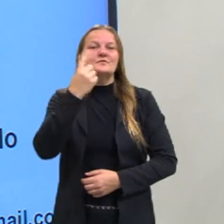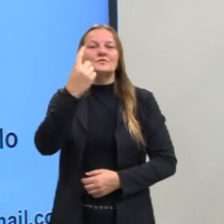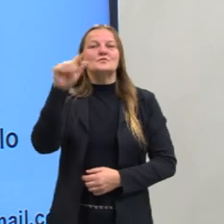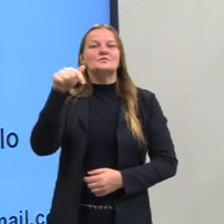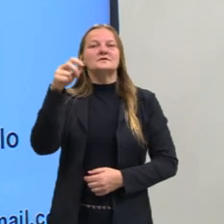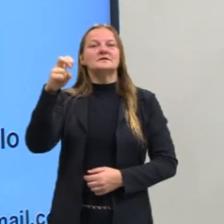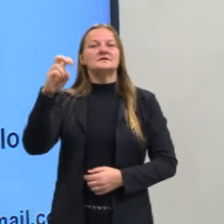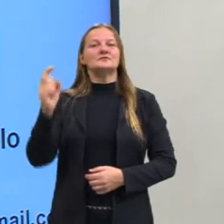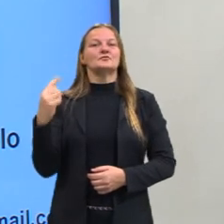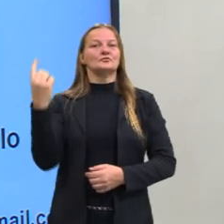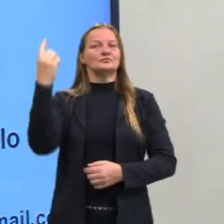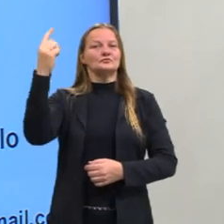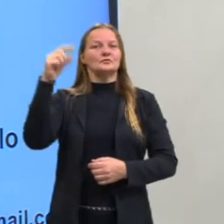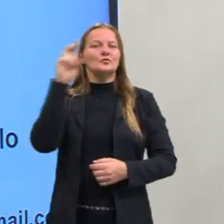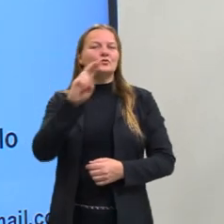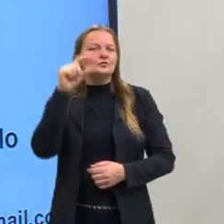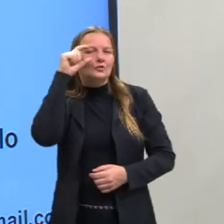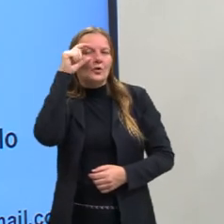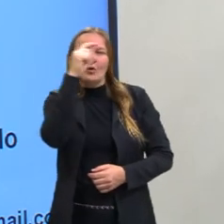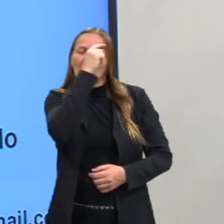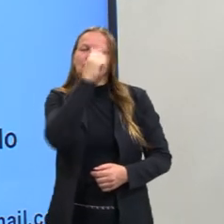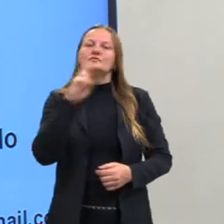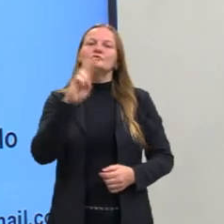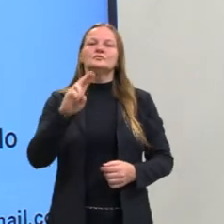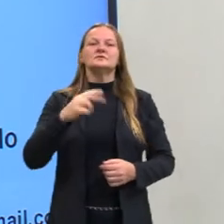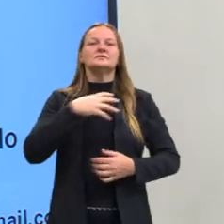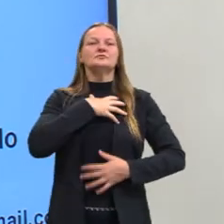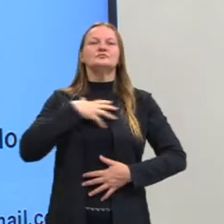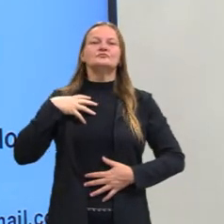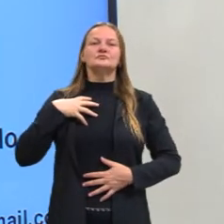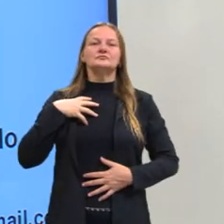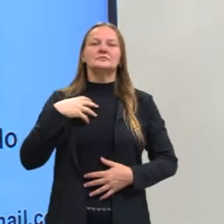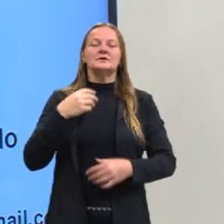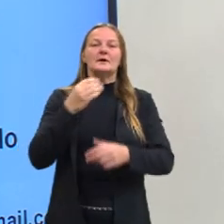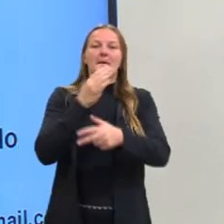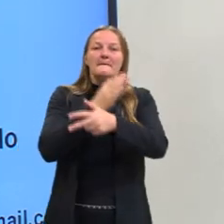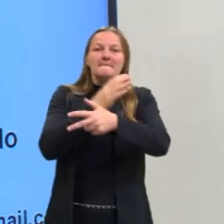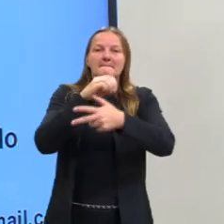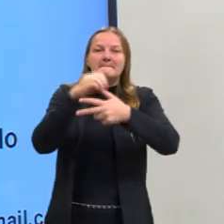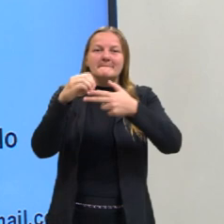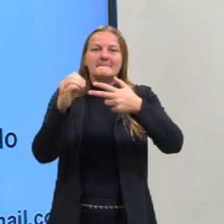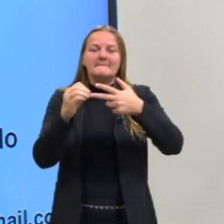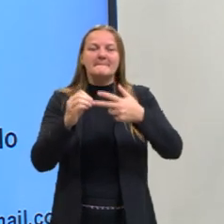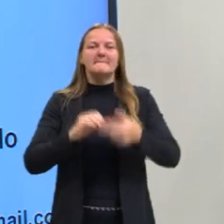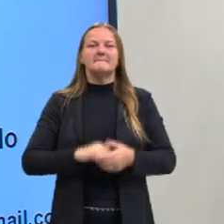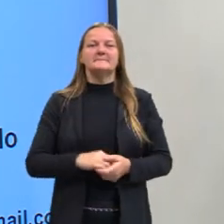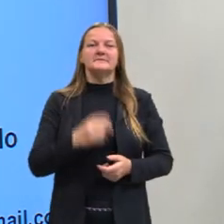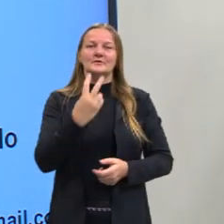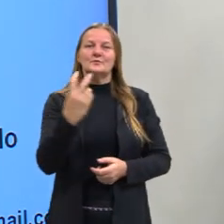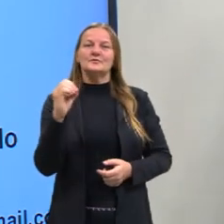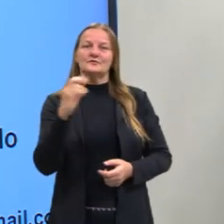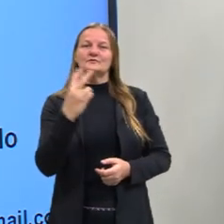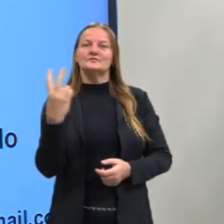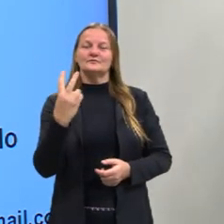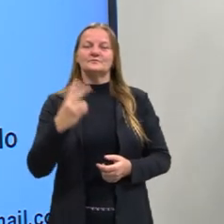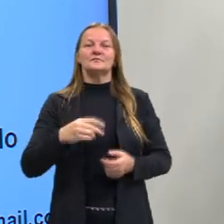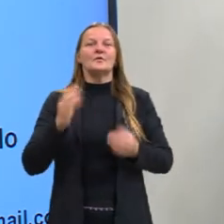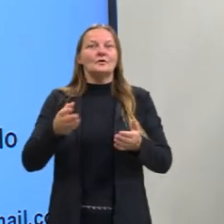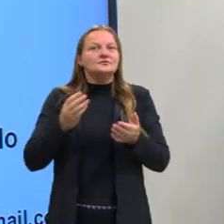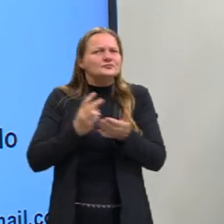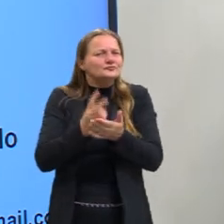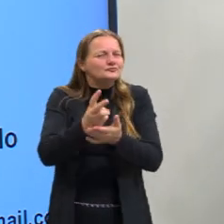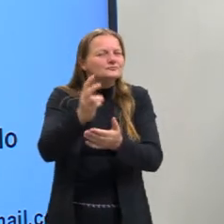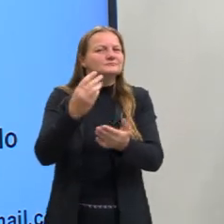barba, uso óculos e estou com a camiseta do pré-enense Duke 2022. Hoje a gente vai dar continuidade aos estudos de matemática e suas